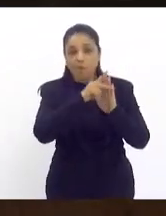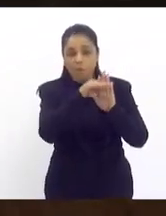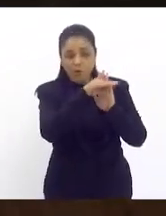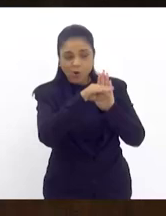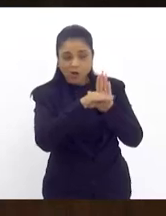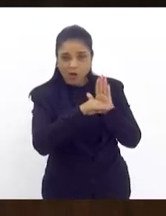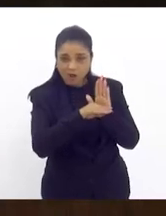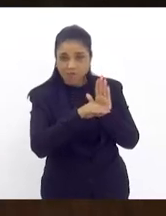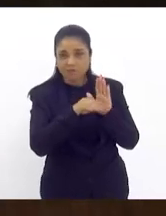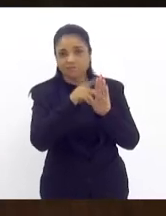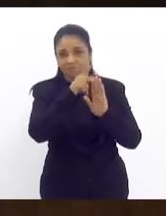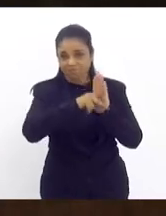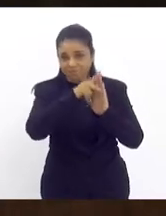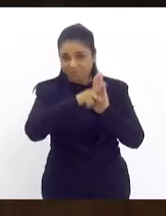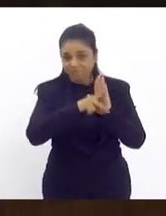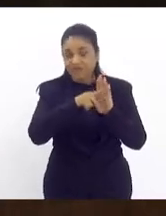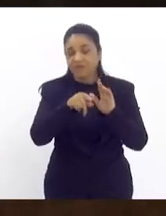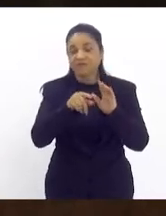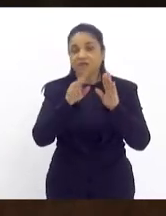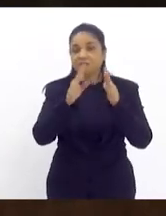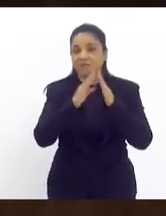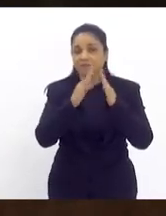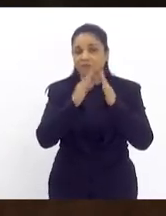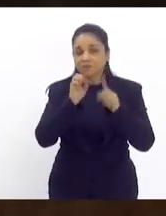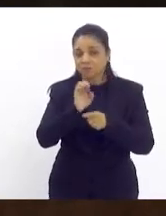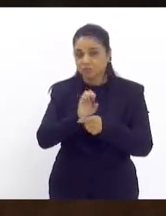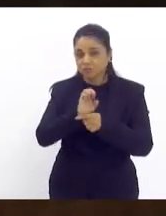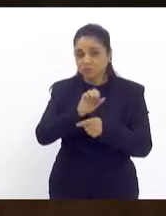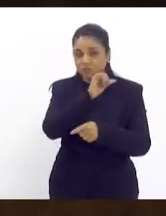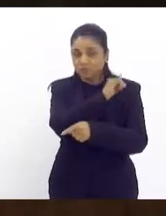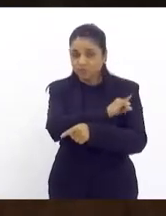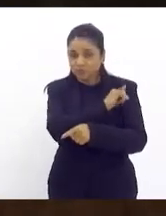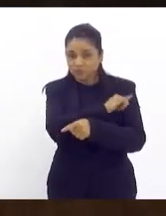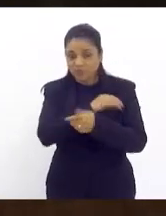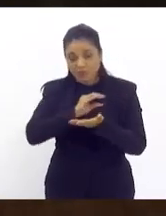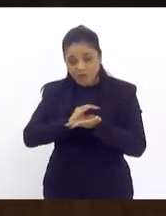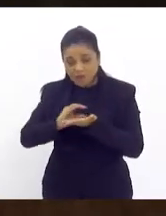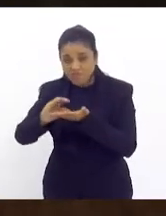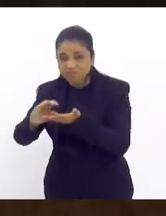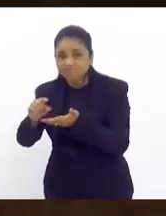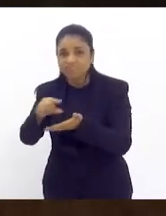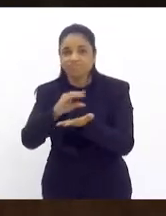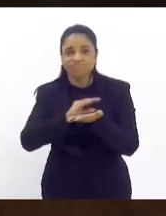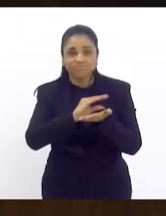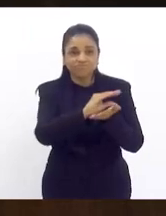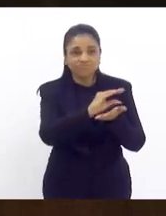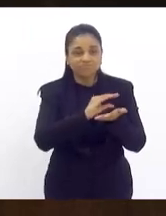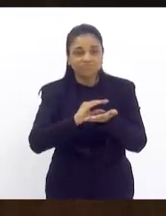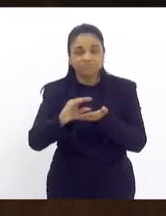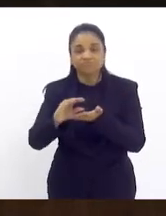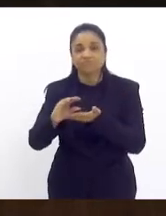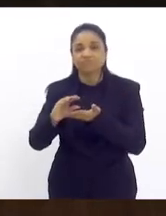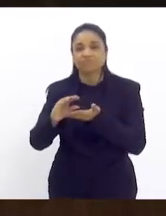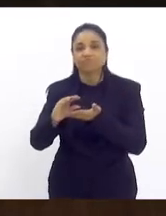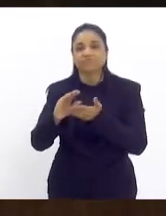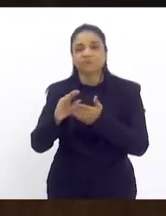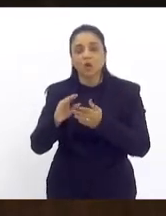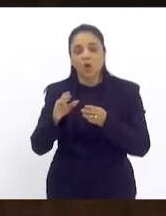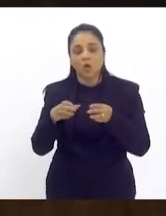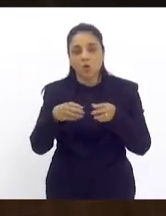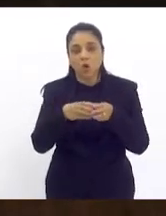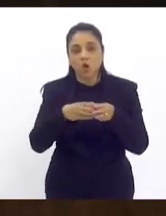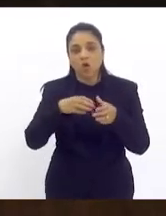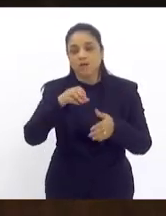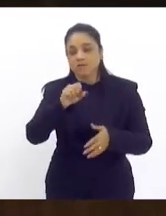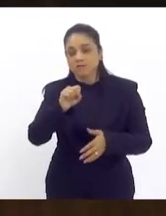aquele que destina recursos para a companhia estadual de habitação a SEAB